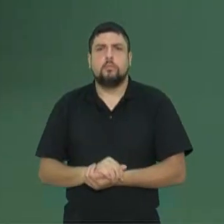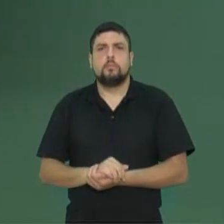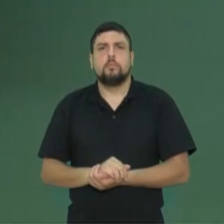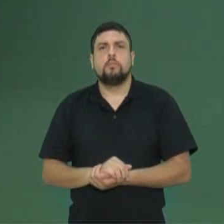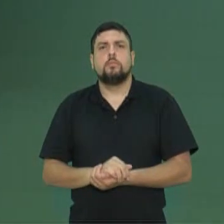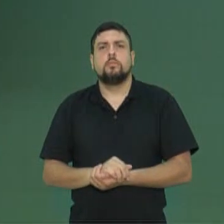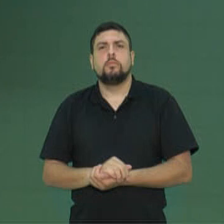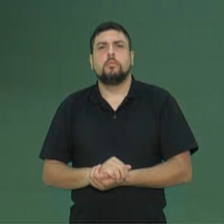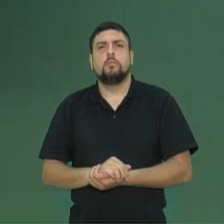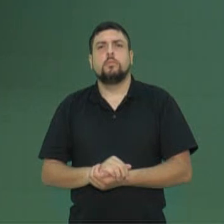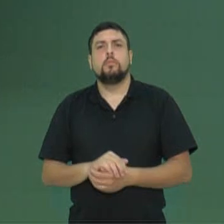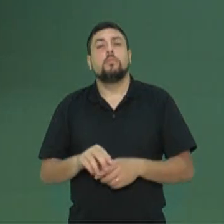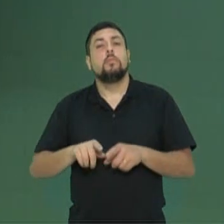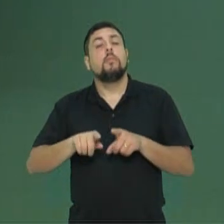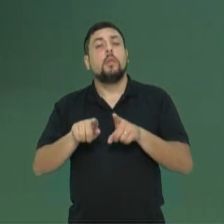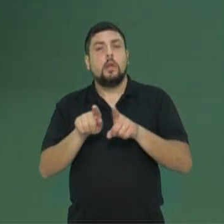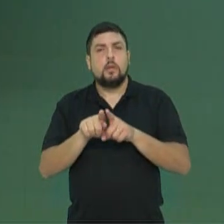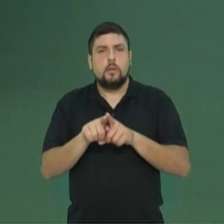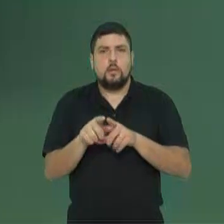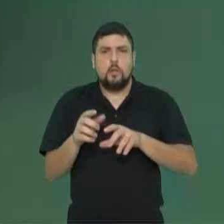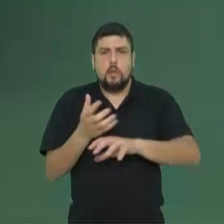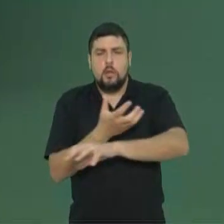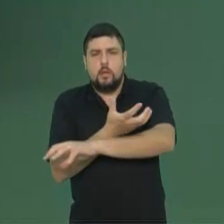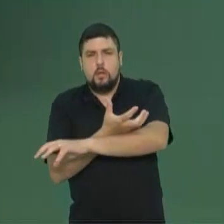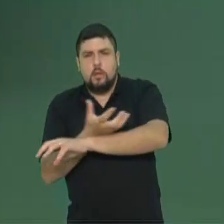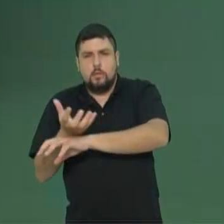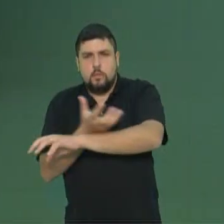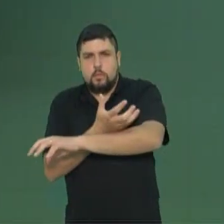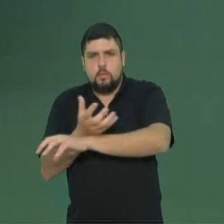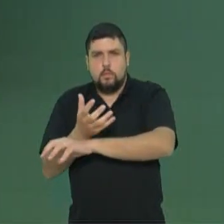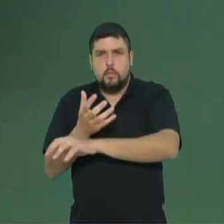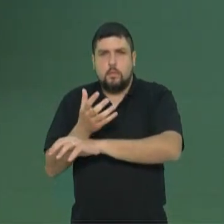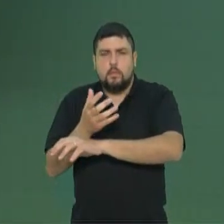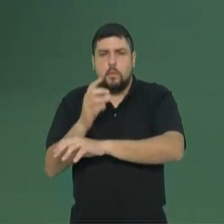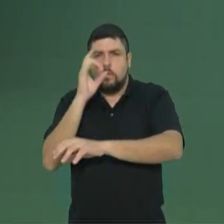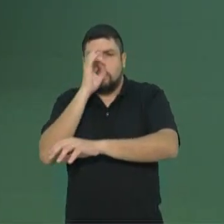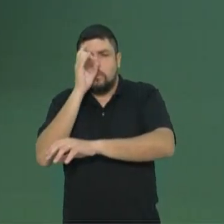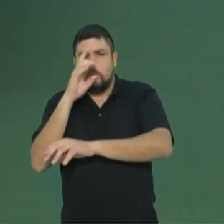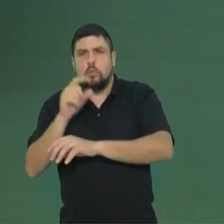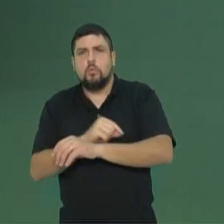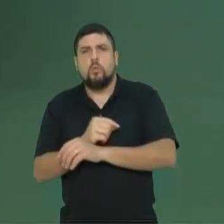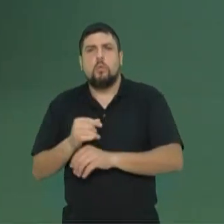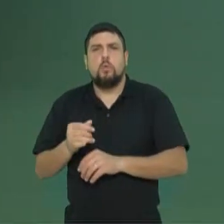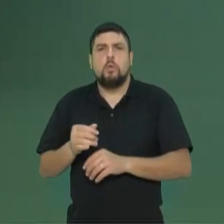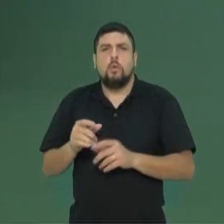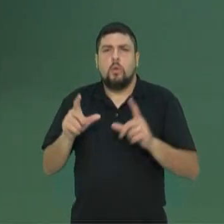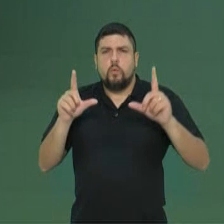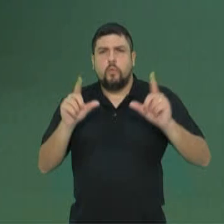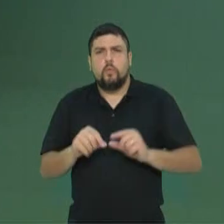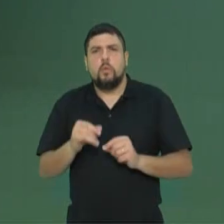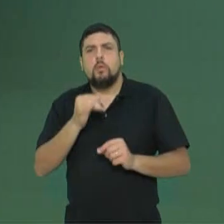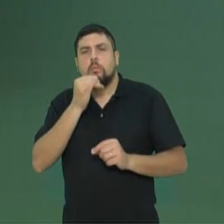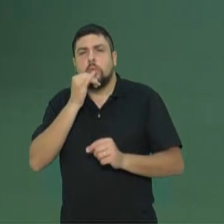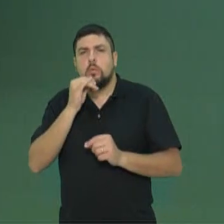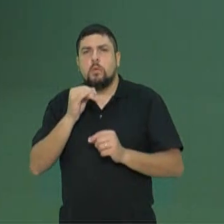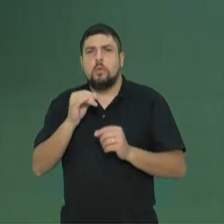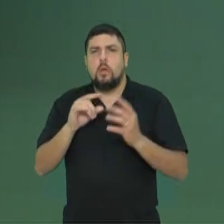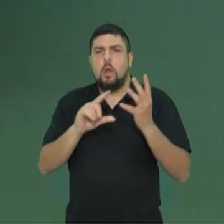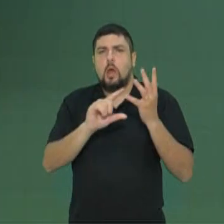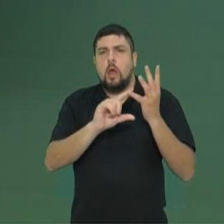plantas com esses órgãos reduzidos, adaptados, como os cactos, que as folhas reduzem a espinhos.